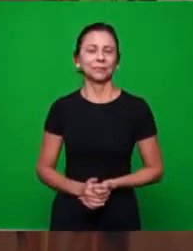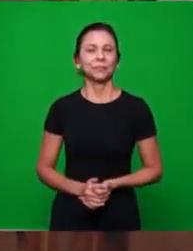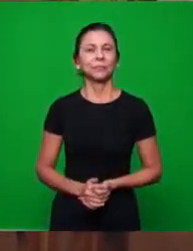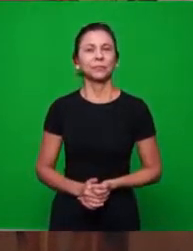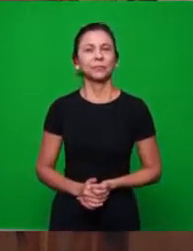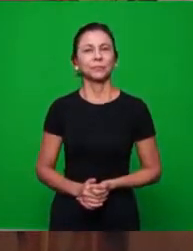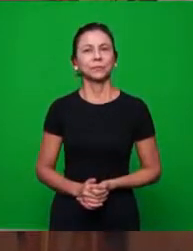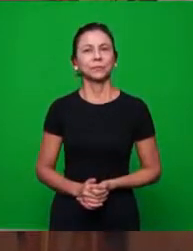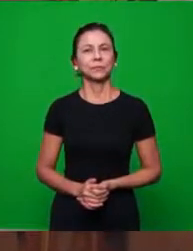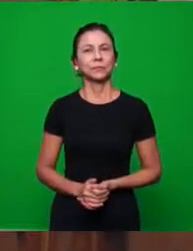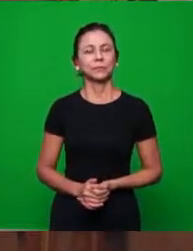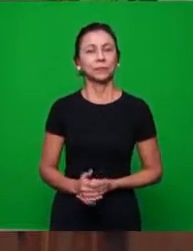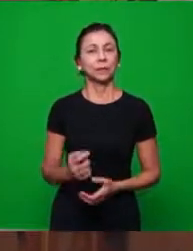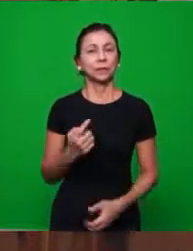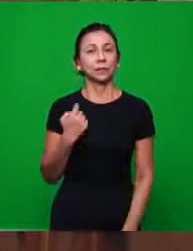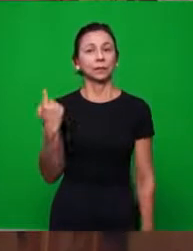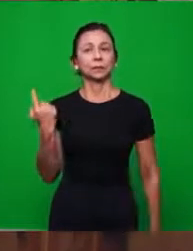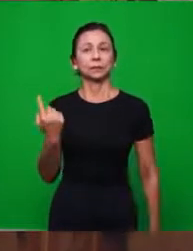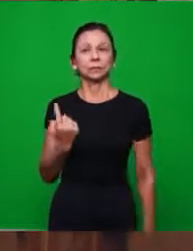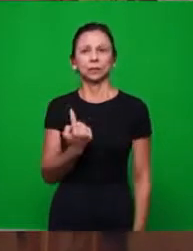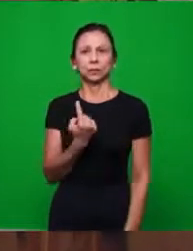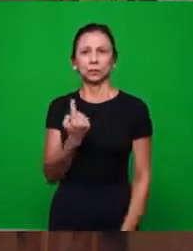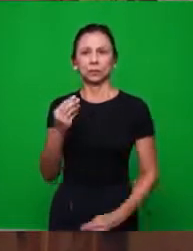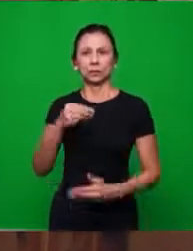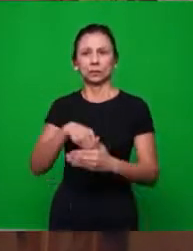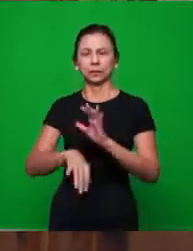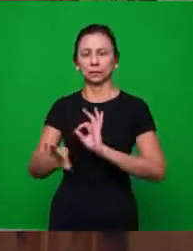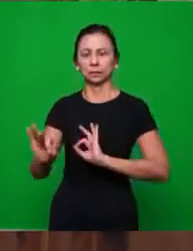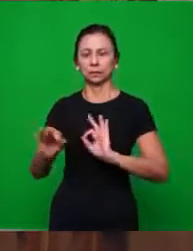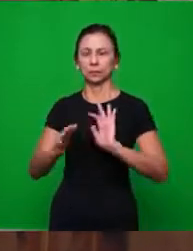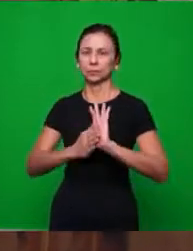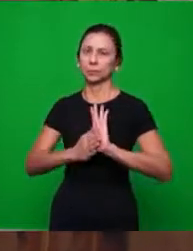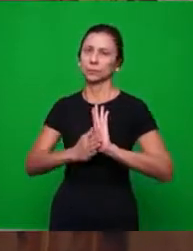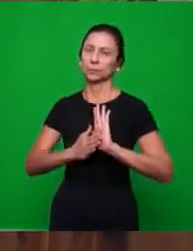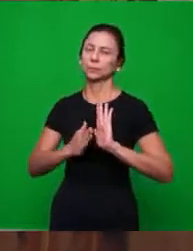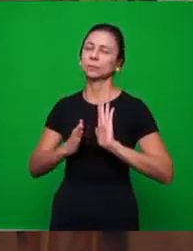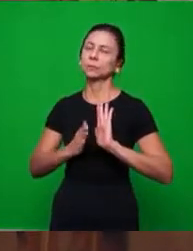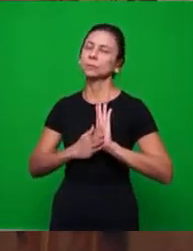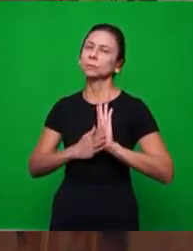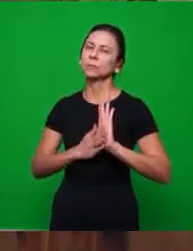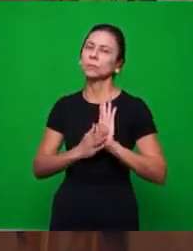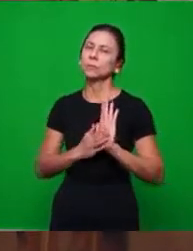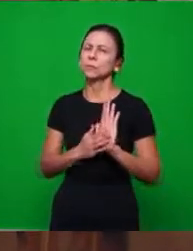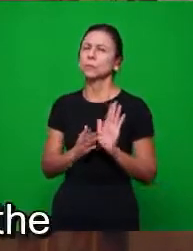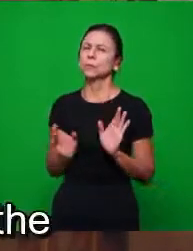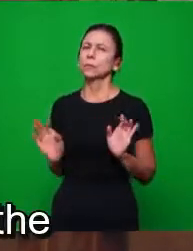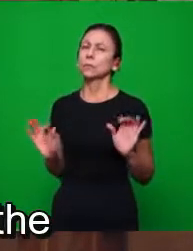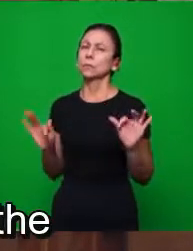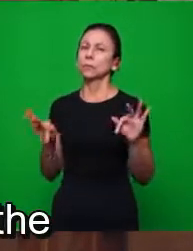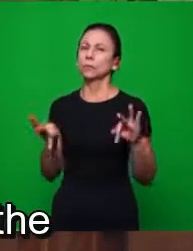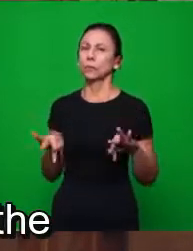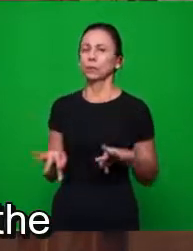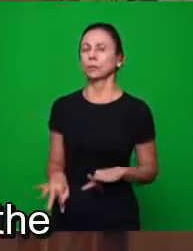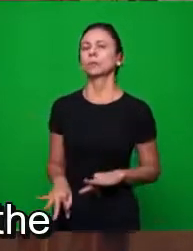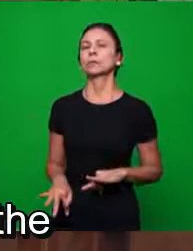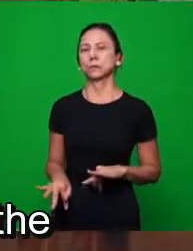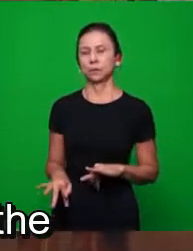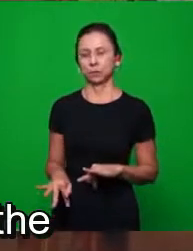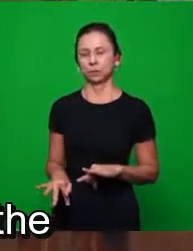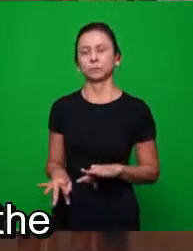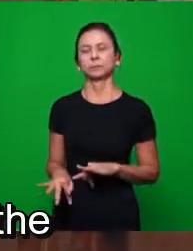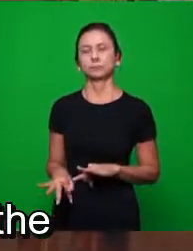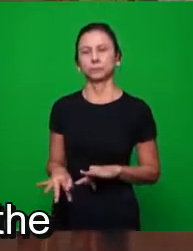dentro de um projeto, um projeto final. Nesse projeto final,